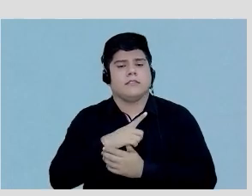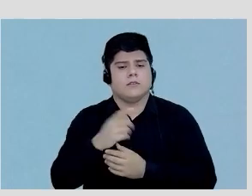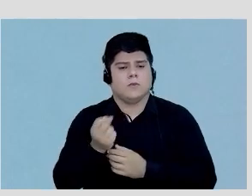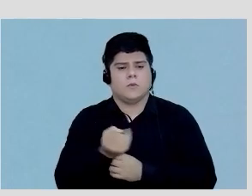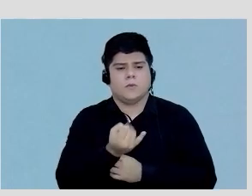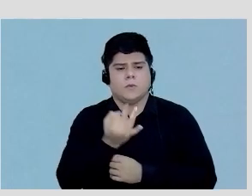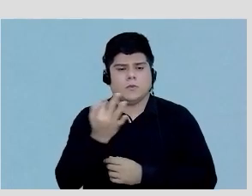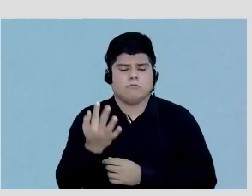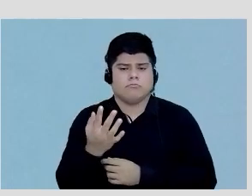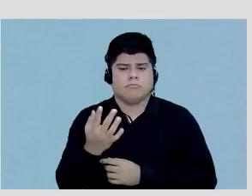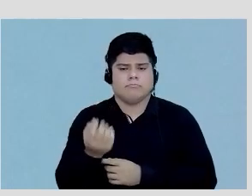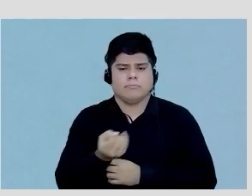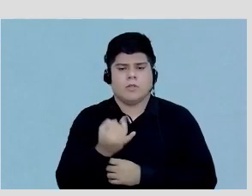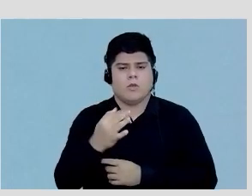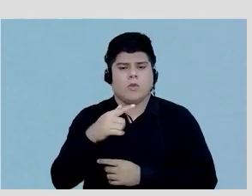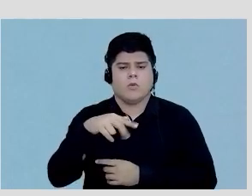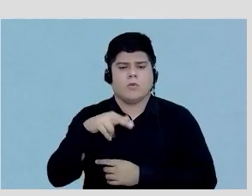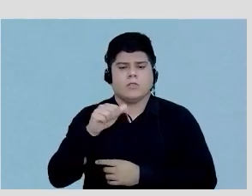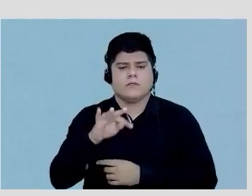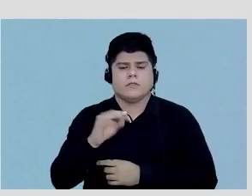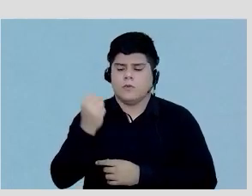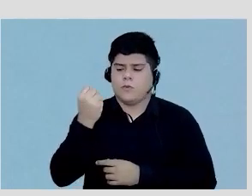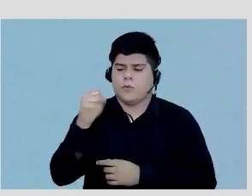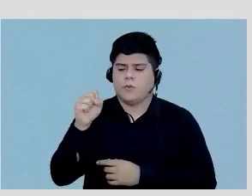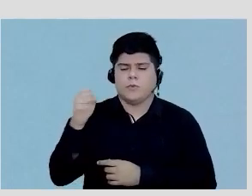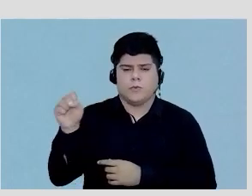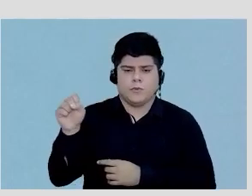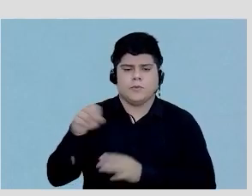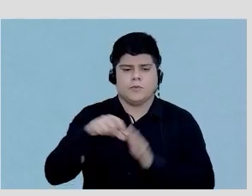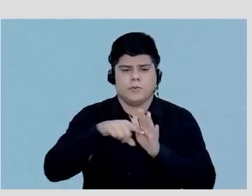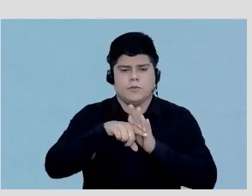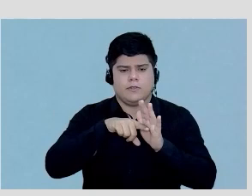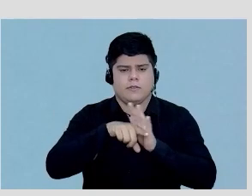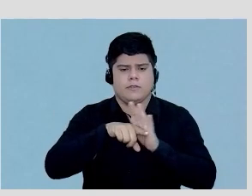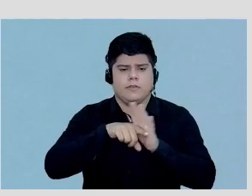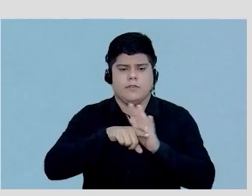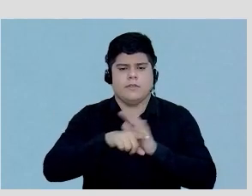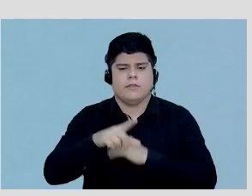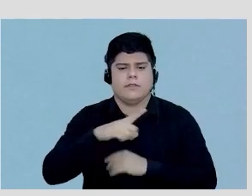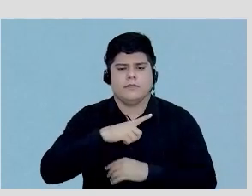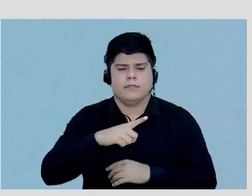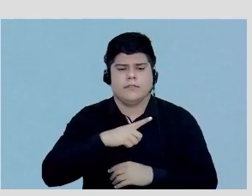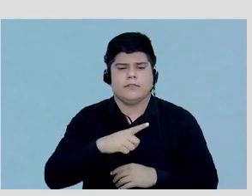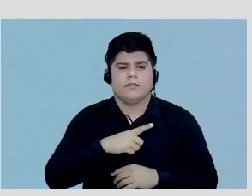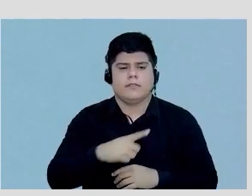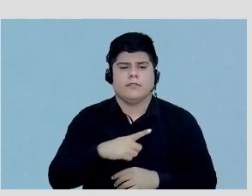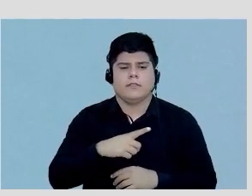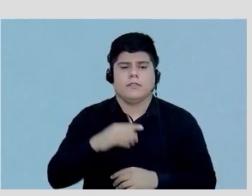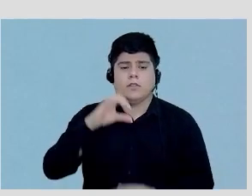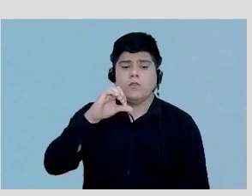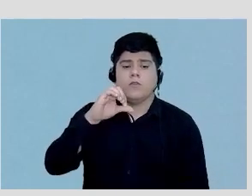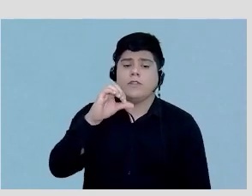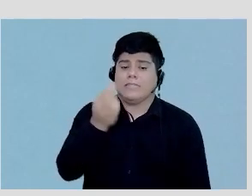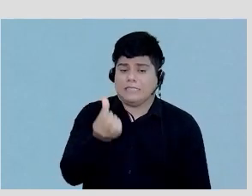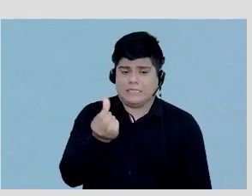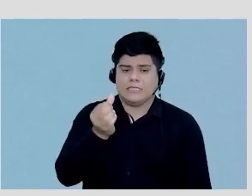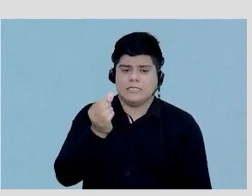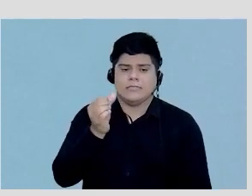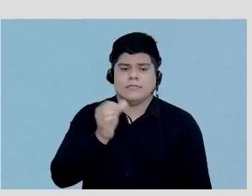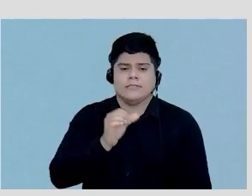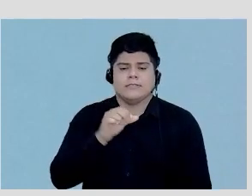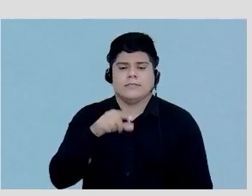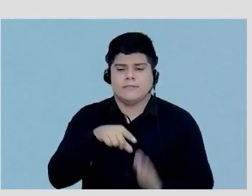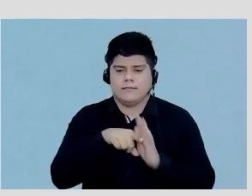quantificação, né? São 88 exames que a gente teve, não, 86 exames,